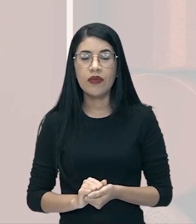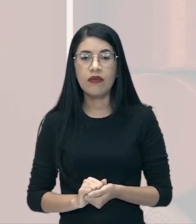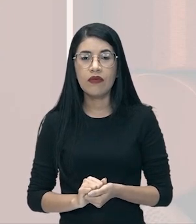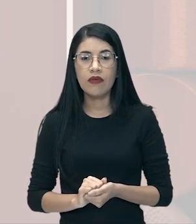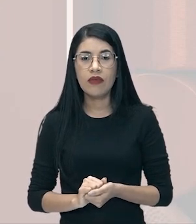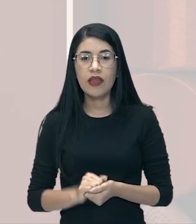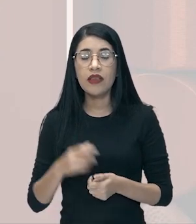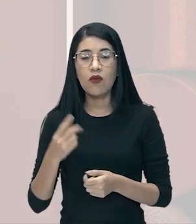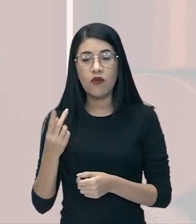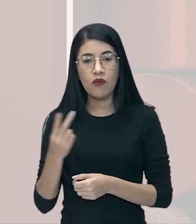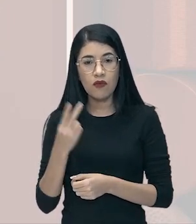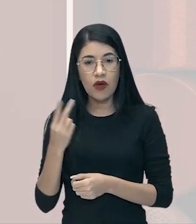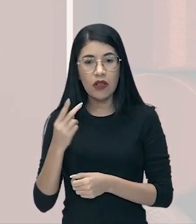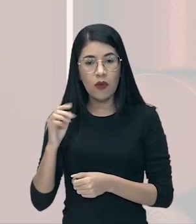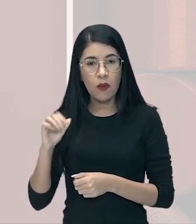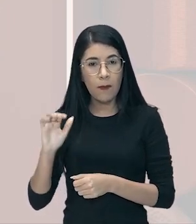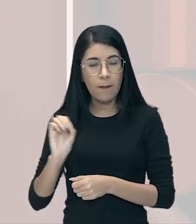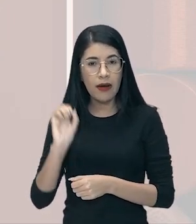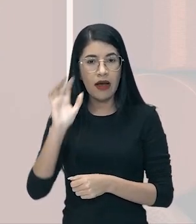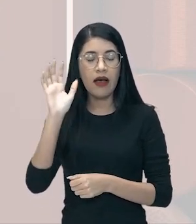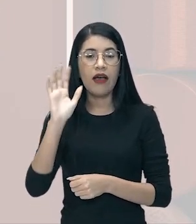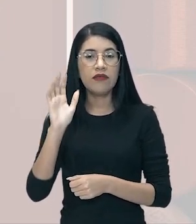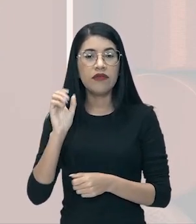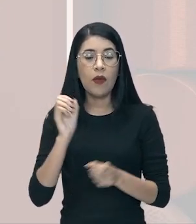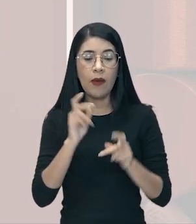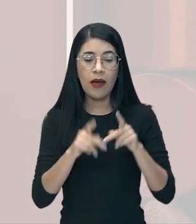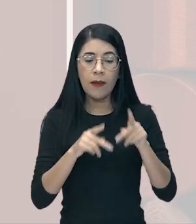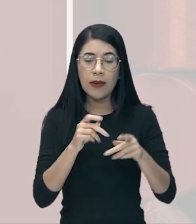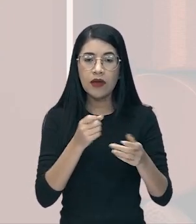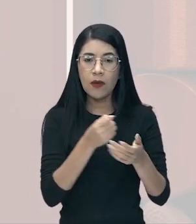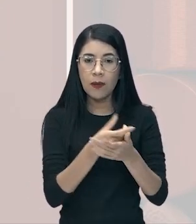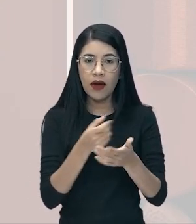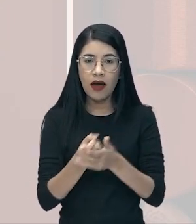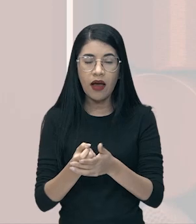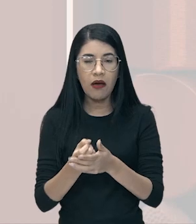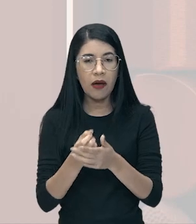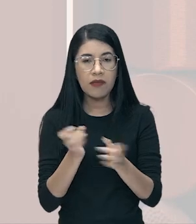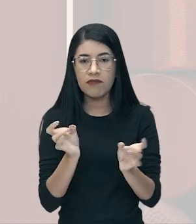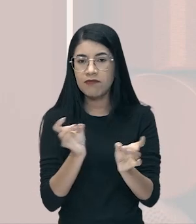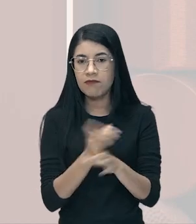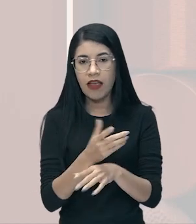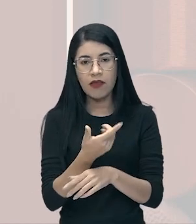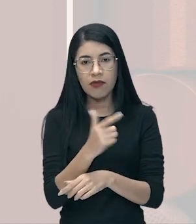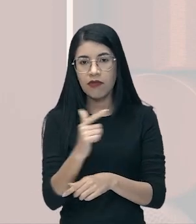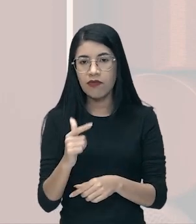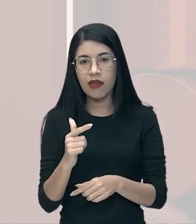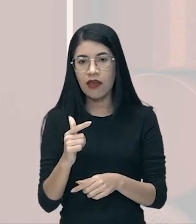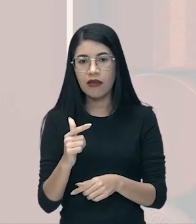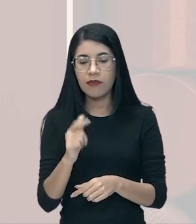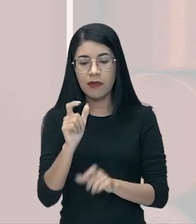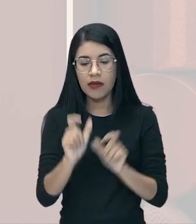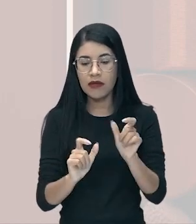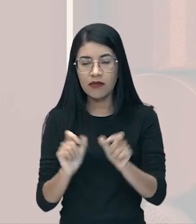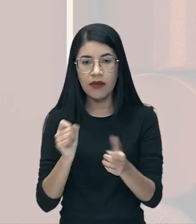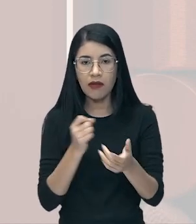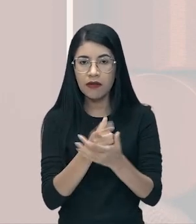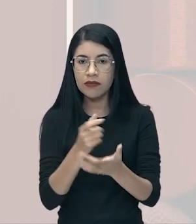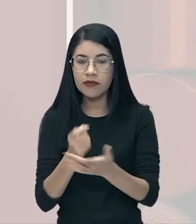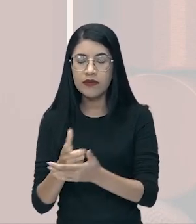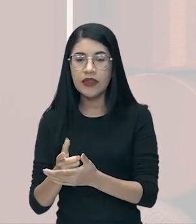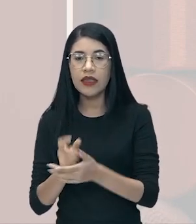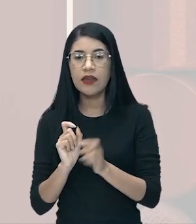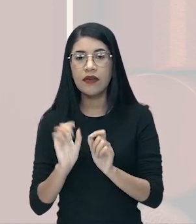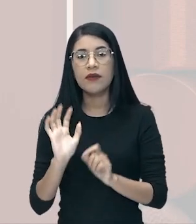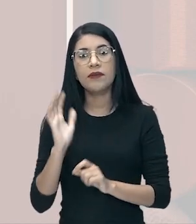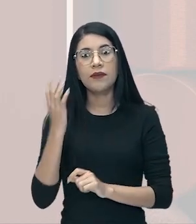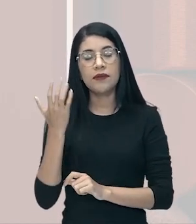ainda lá em cima, os consumidores vão deixando aos poucos de comprar. E isso ocasiona ainda